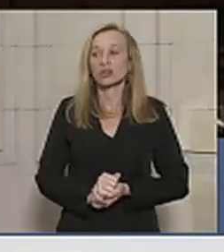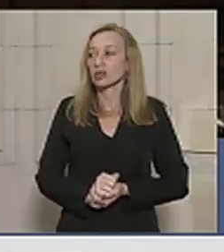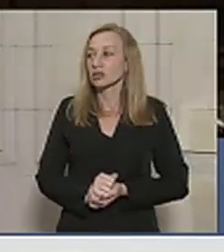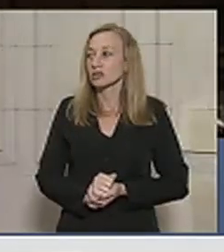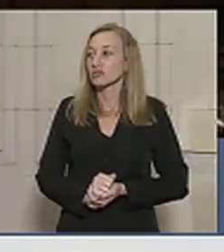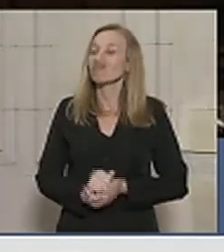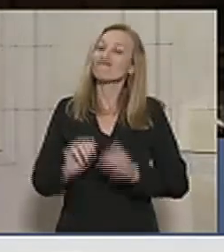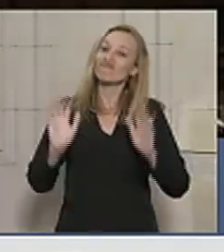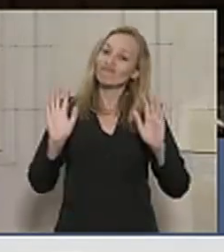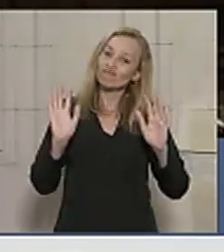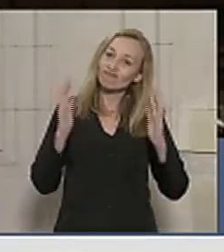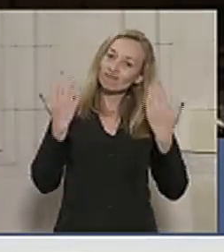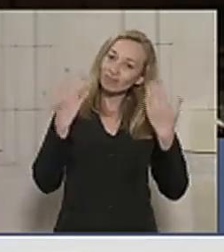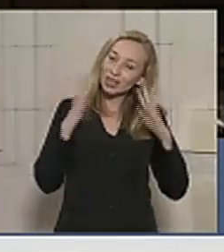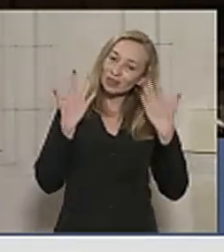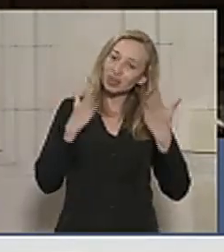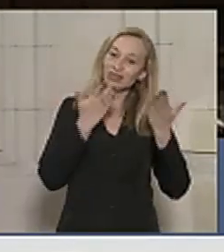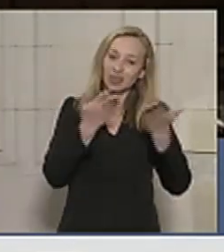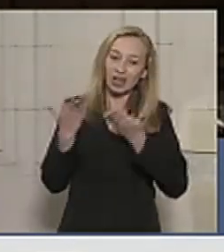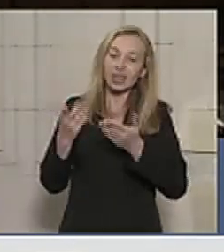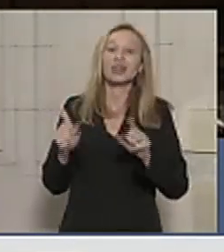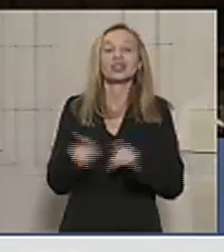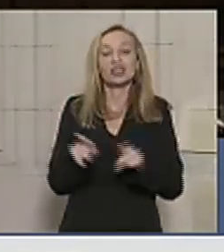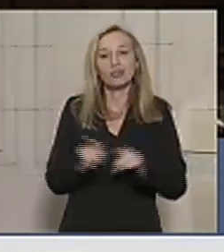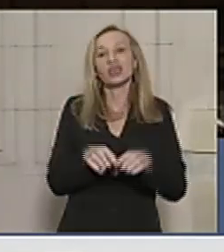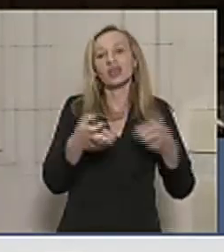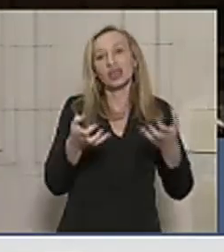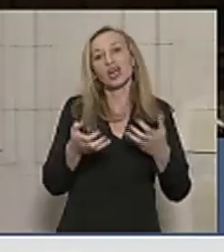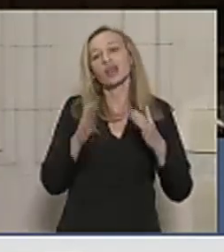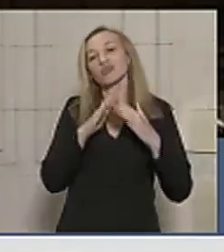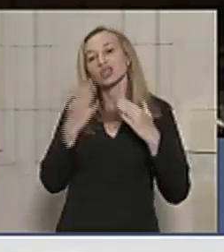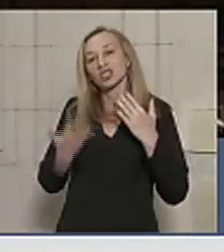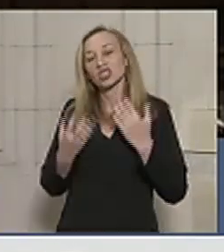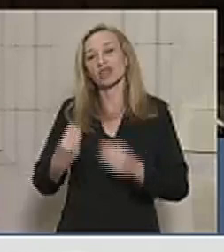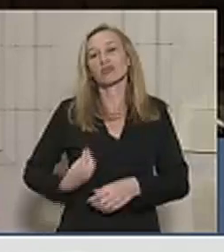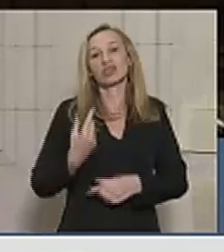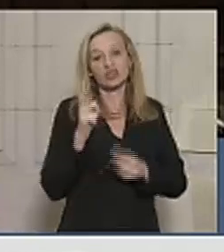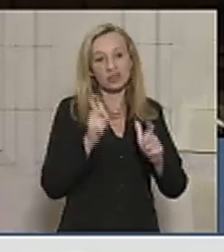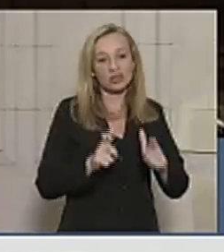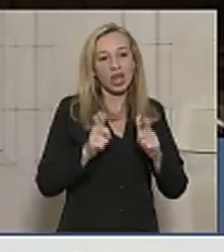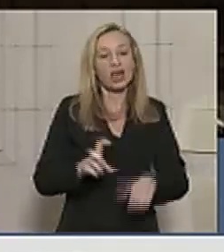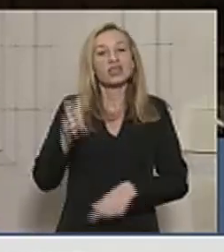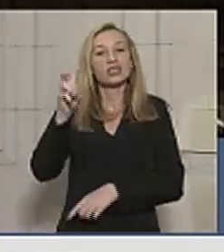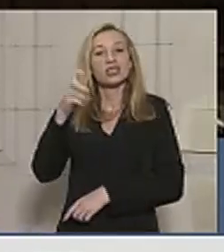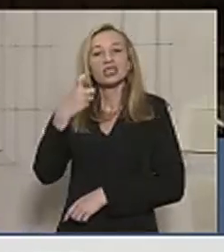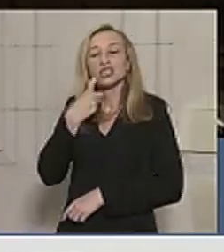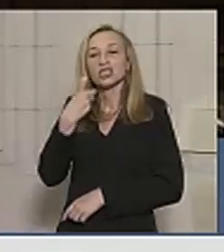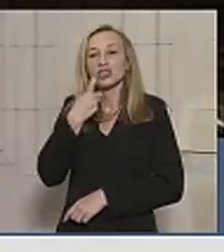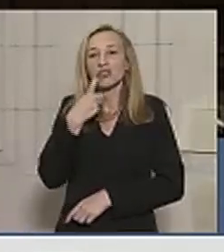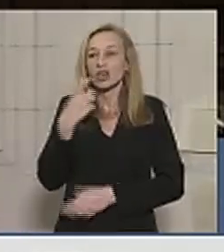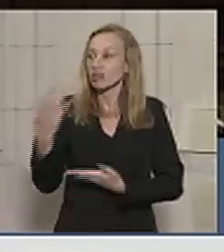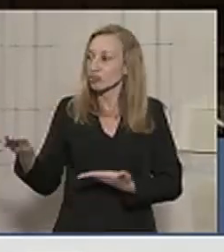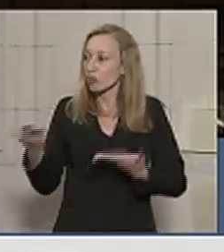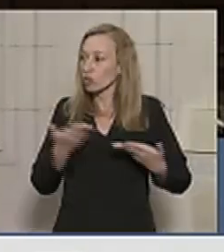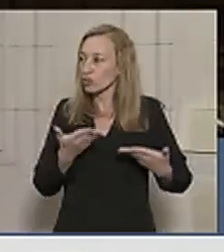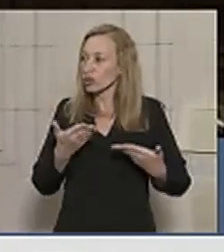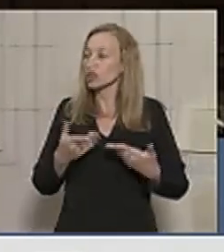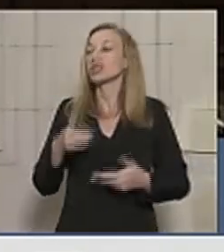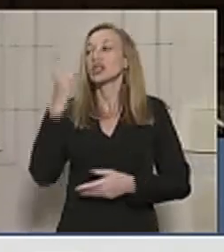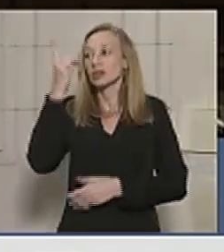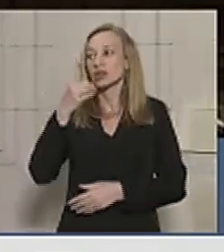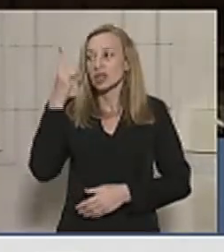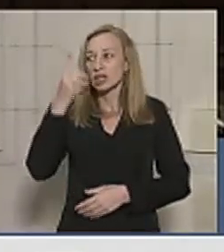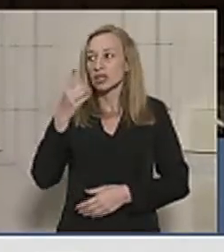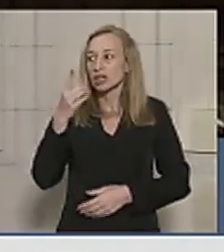elogio. Da mesma forma, quero elogiar aqui, onde estive na última sexta-feira, a convite da deputada